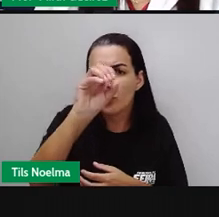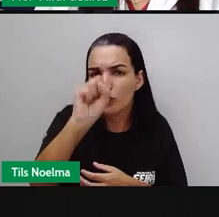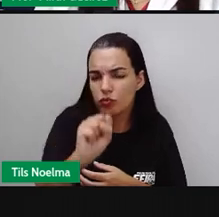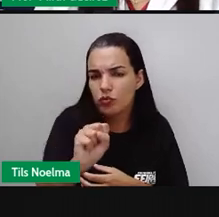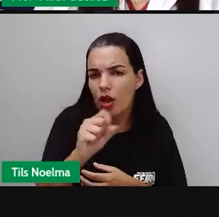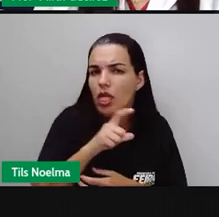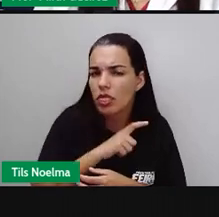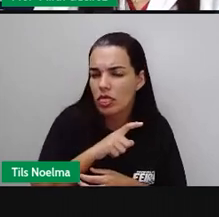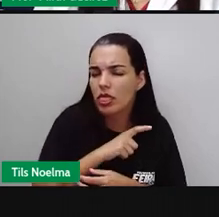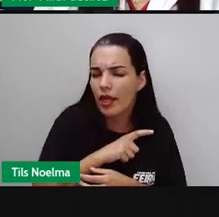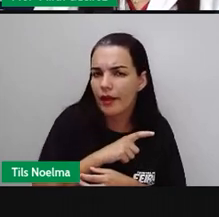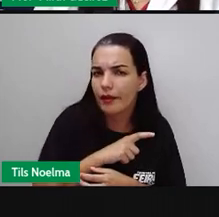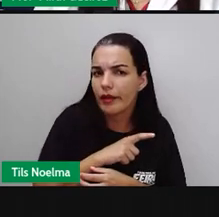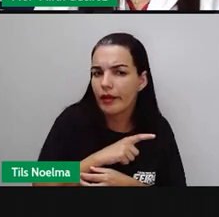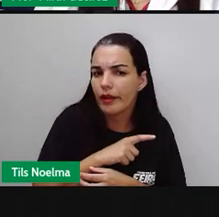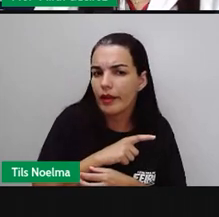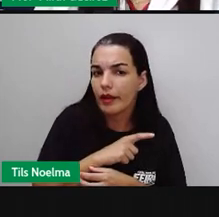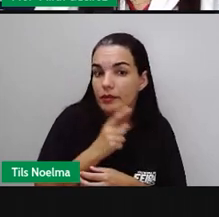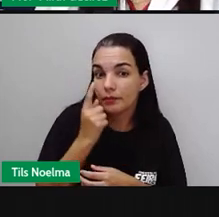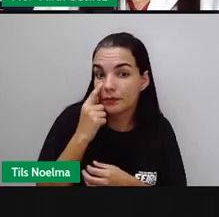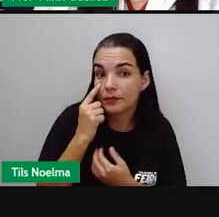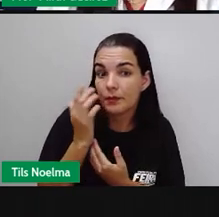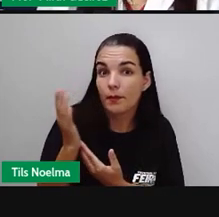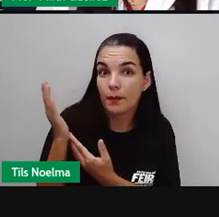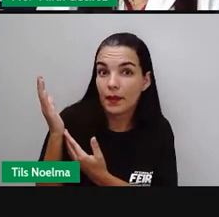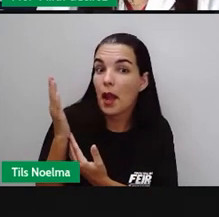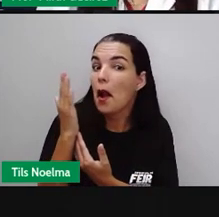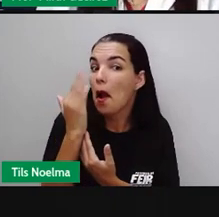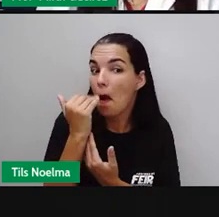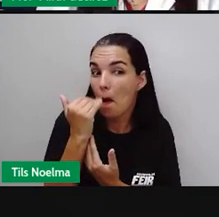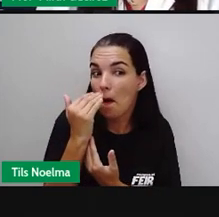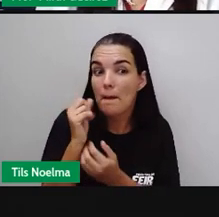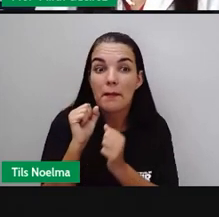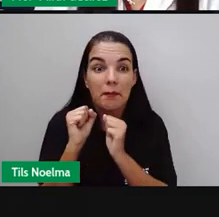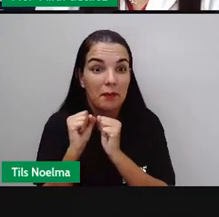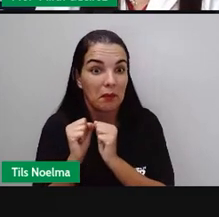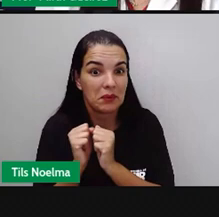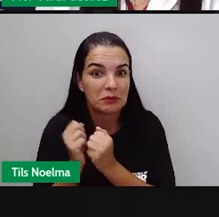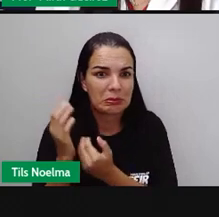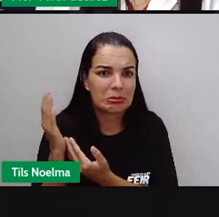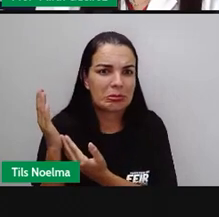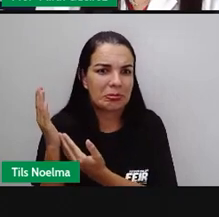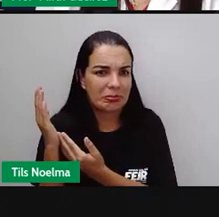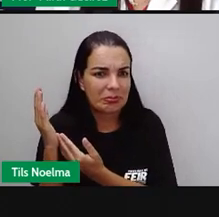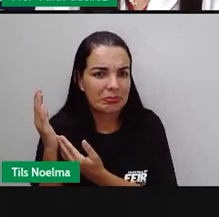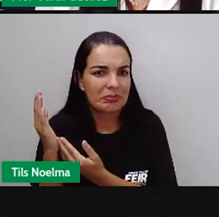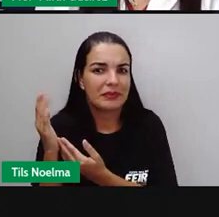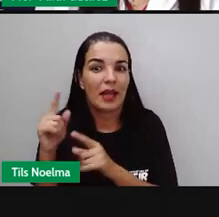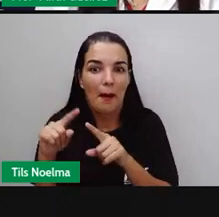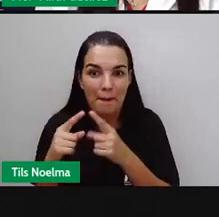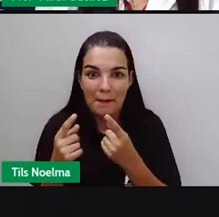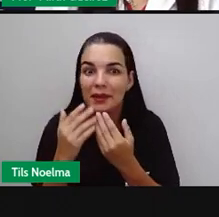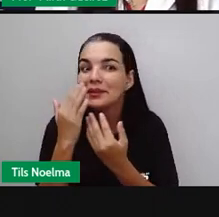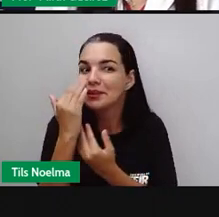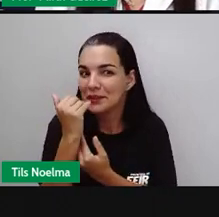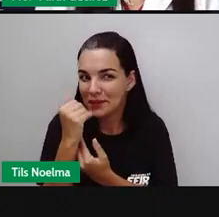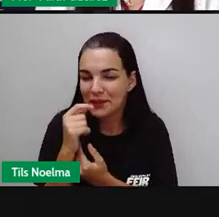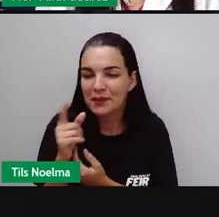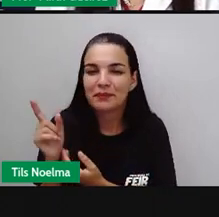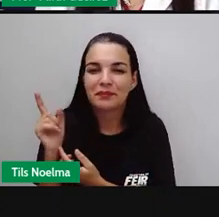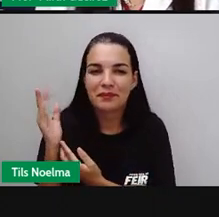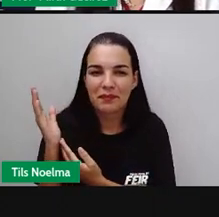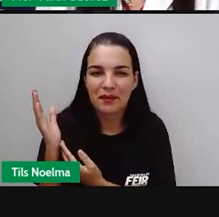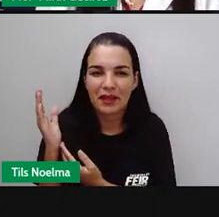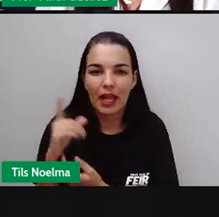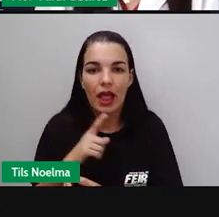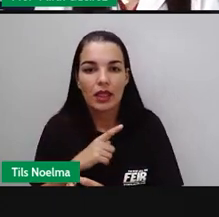que são, olha, comestíveis, como é o caso dos cogumelos. Nós temos outros